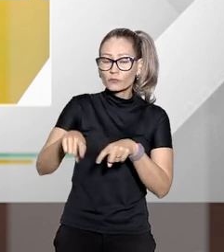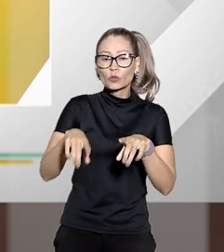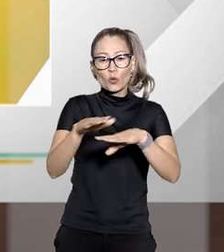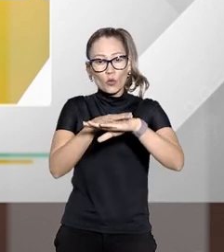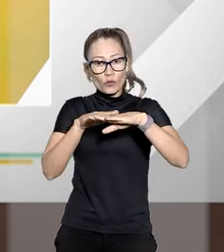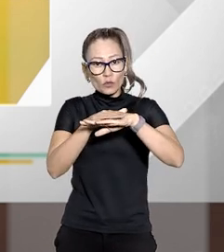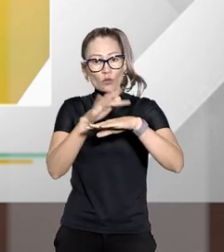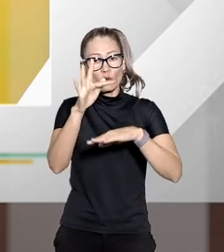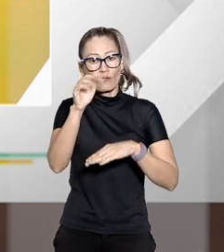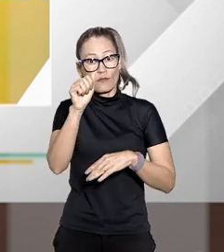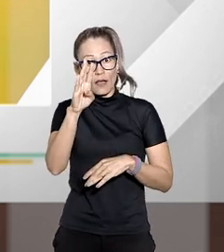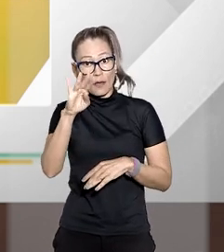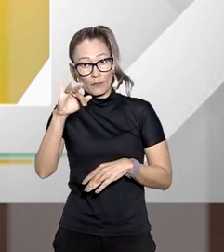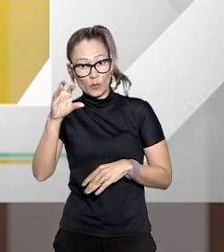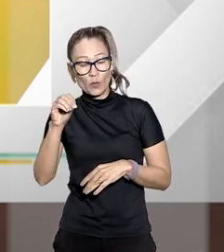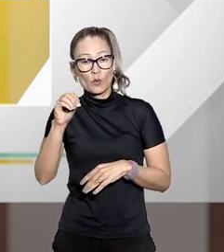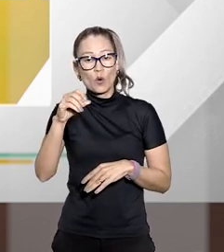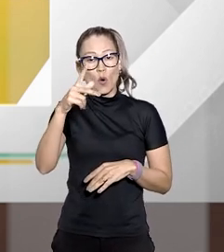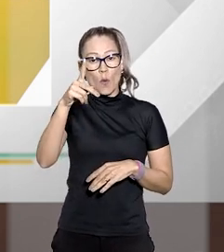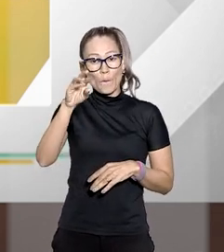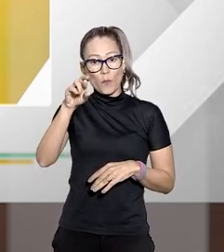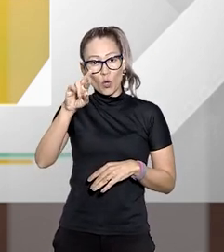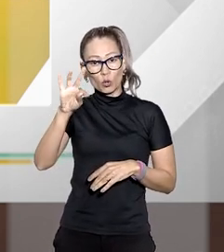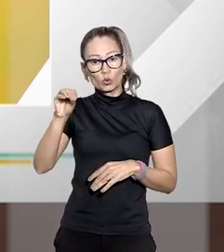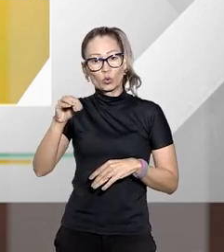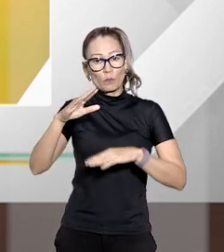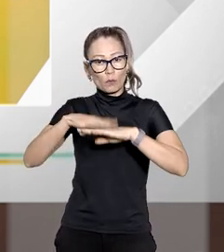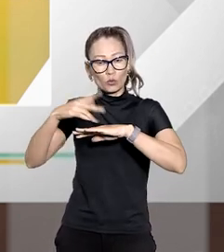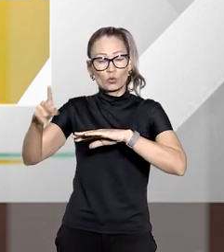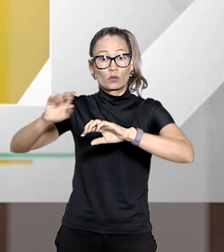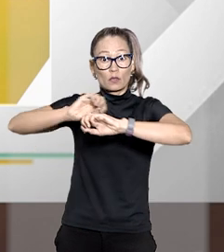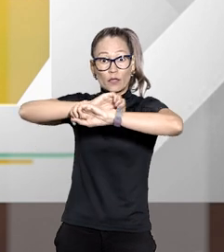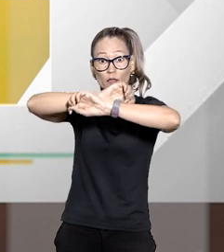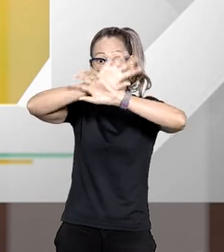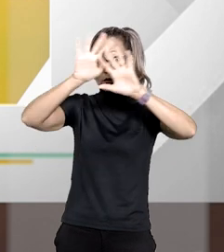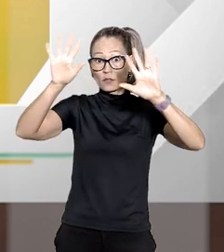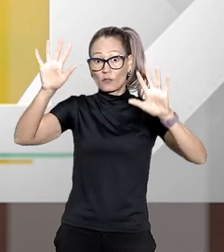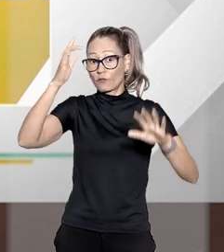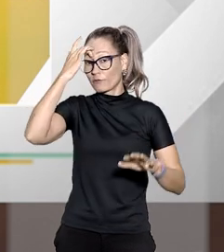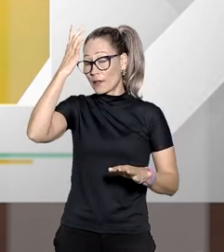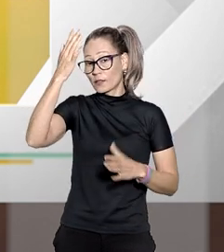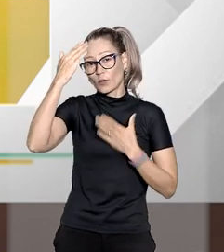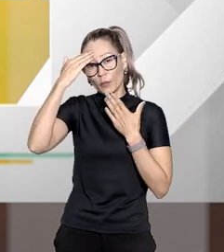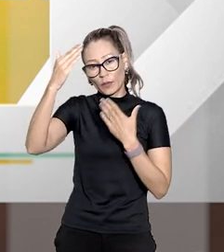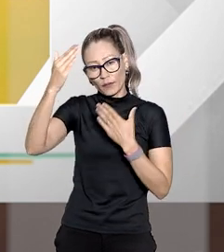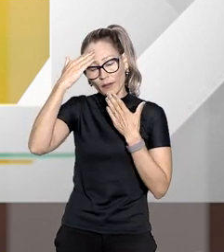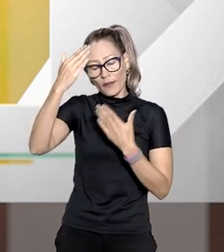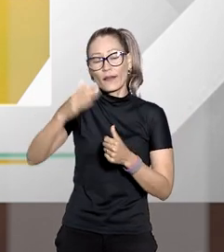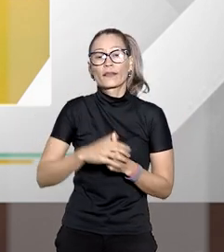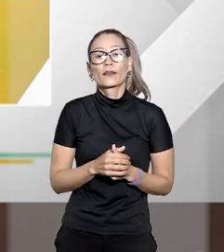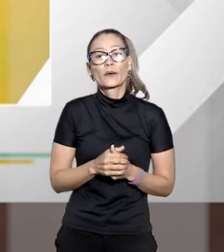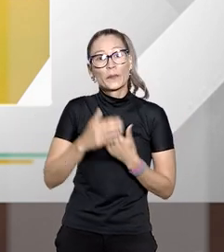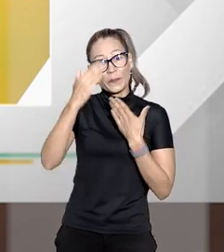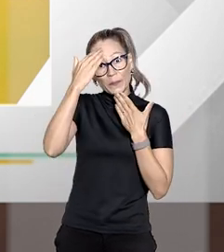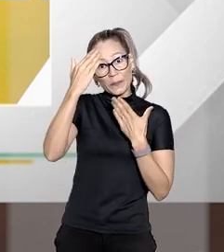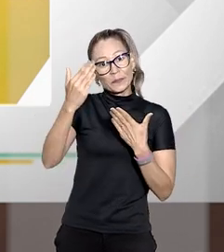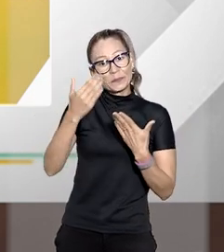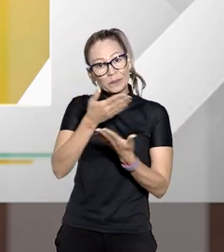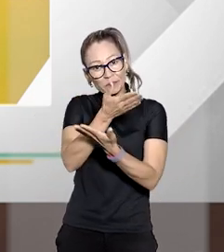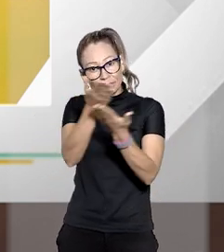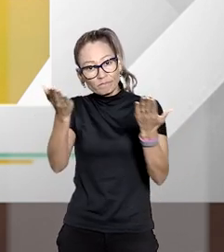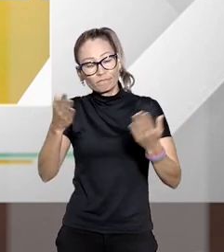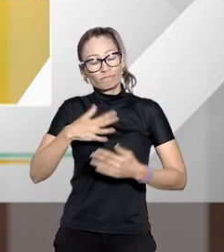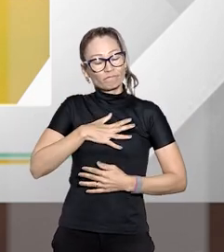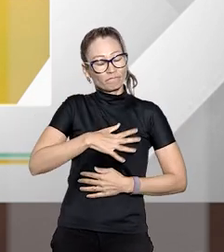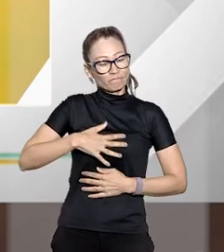direito Fábio Porto a quem eu agradeço todos os esclarecimentos prestados aqui hoje na nossa conversa muito obrigado senhores mais uma vez com